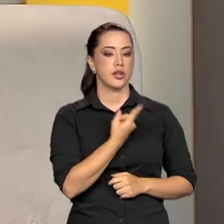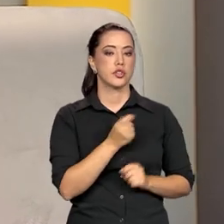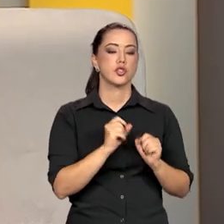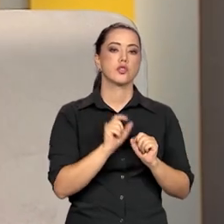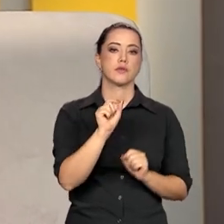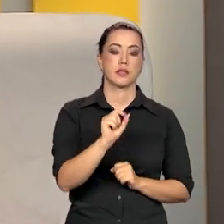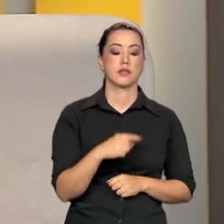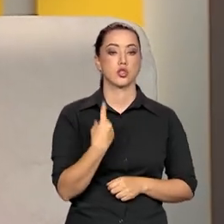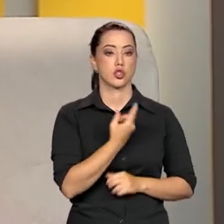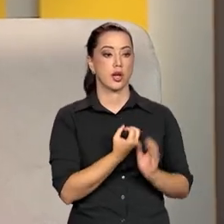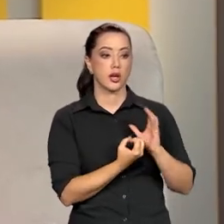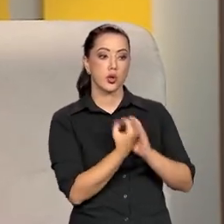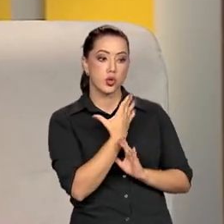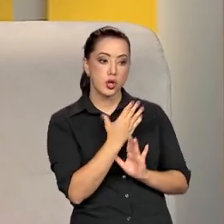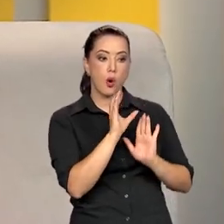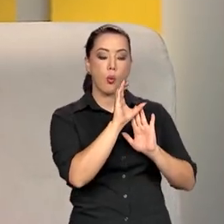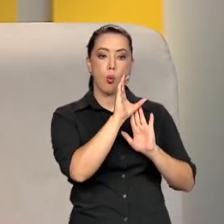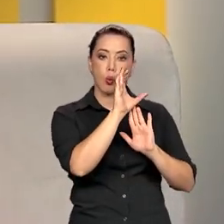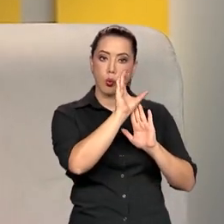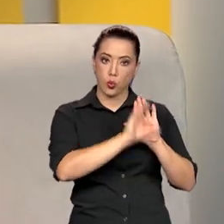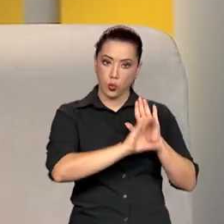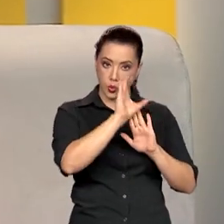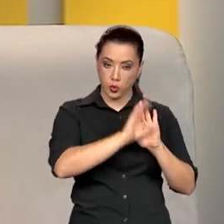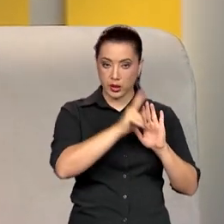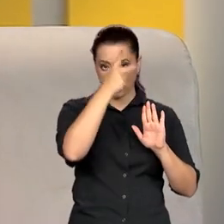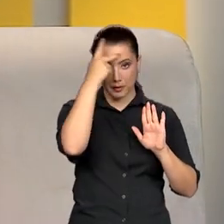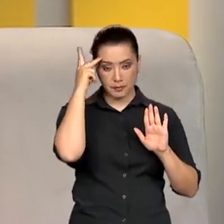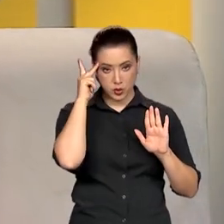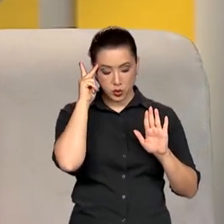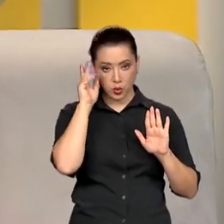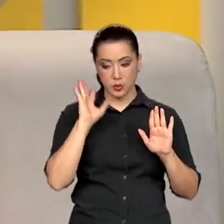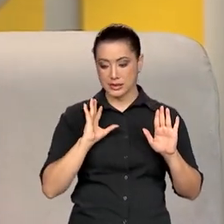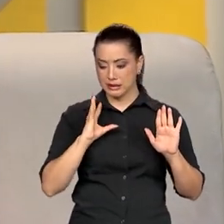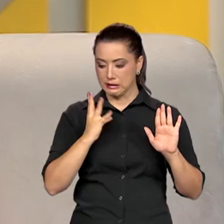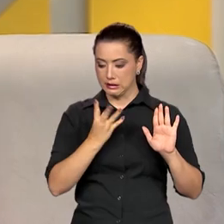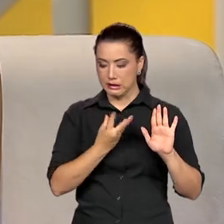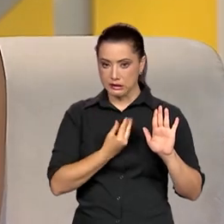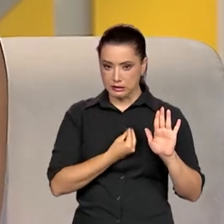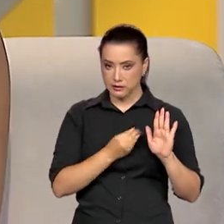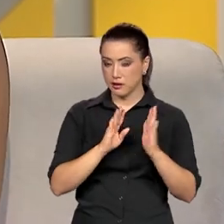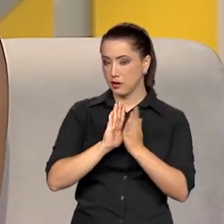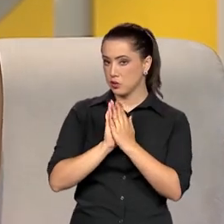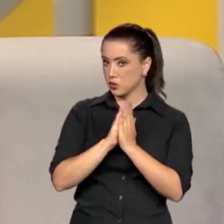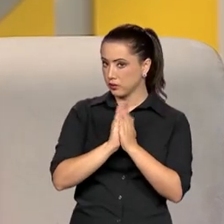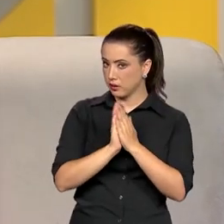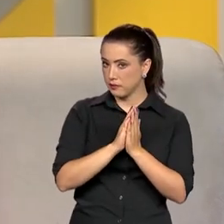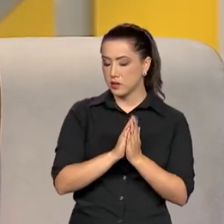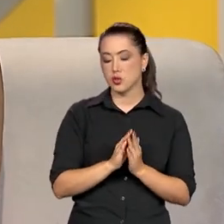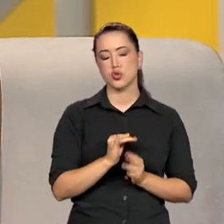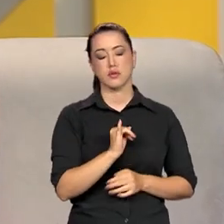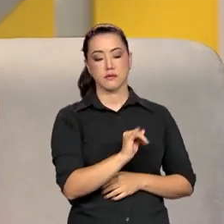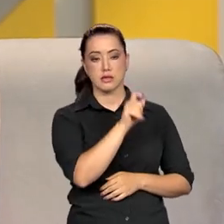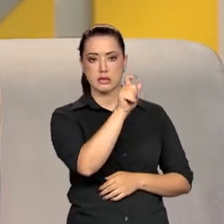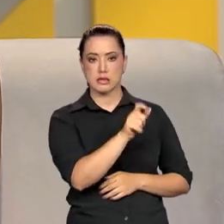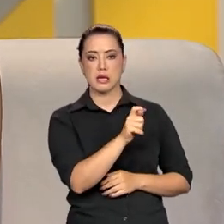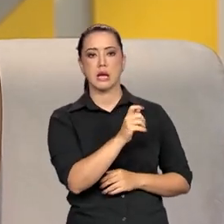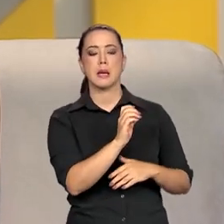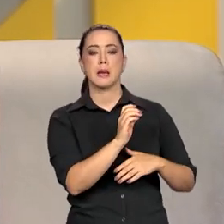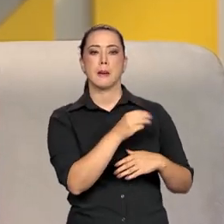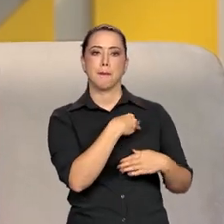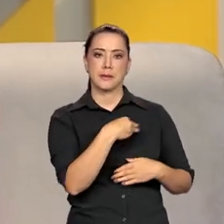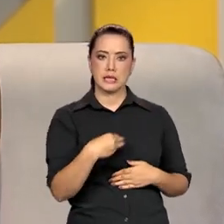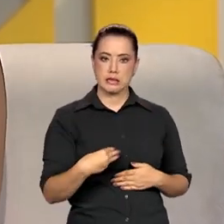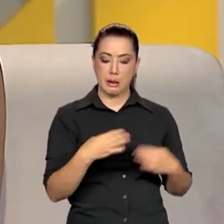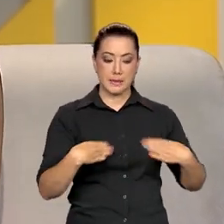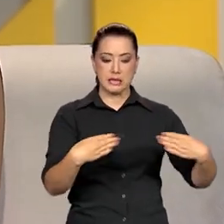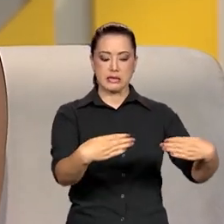banco de dados para pessoas trans e travestis, para que elas possam preencher, para caso algum ministério, alguma empresa venha nos